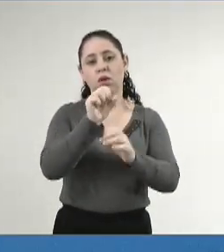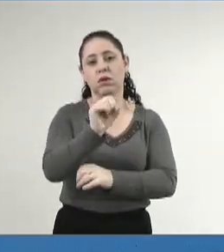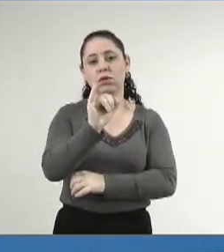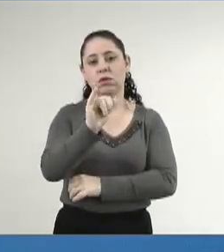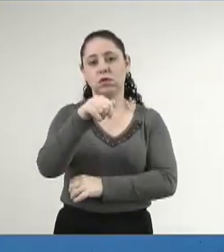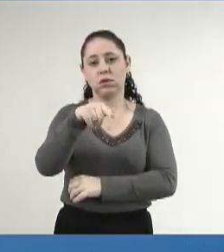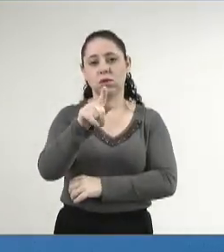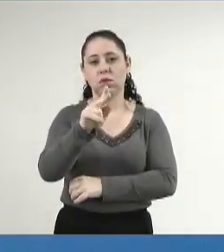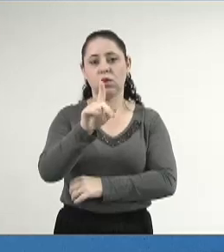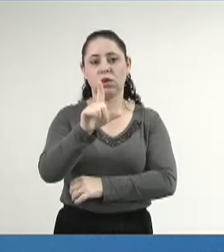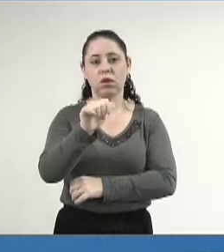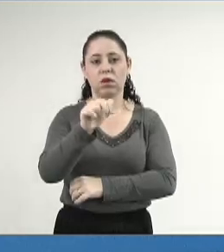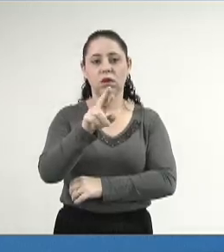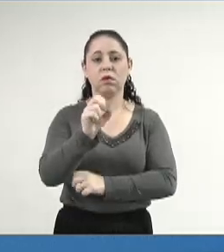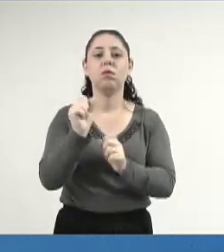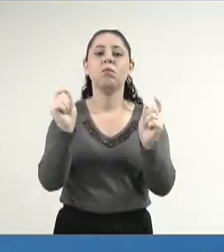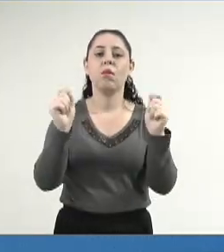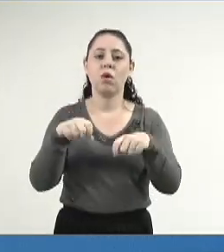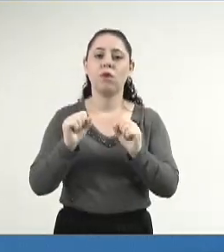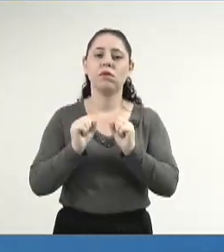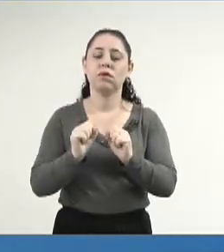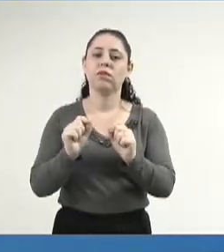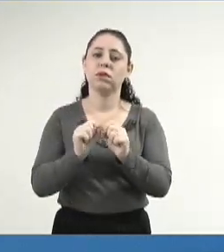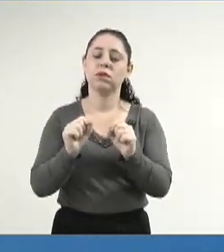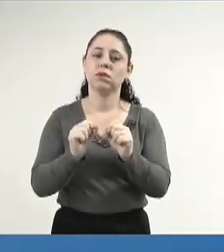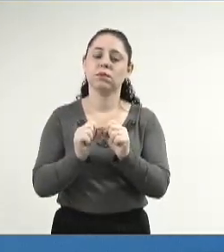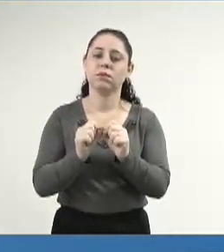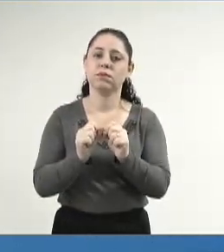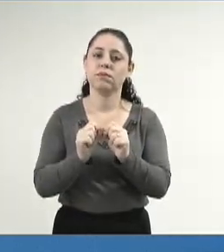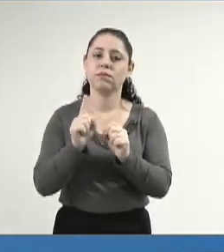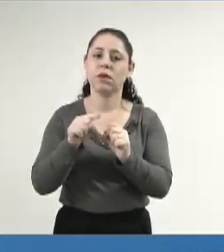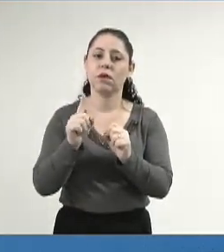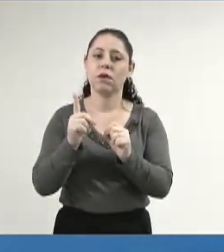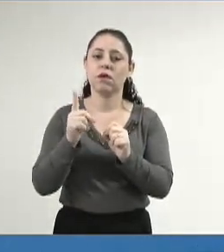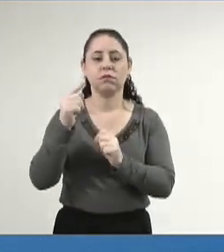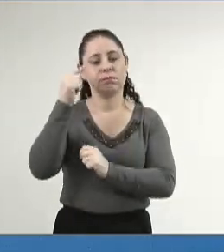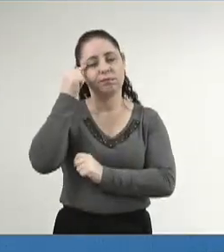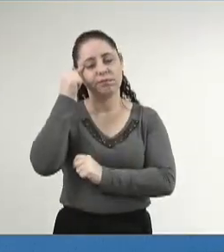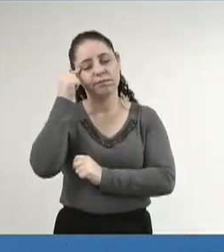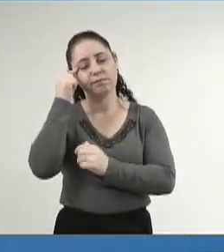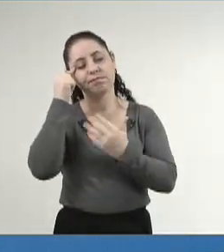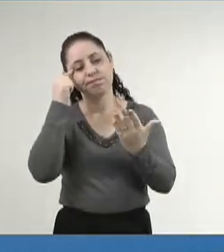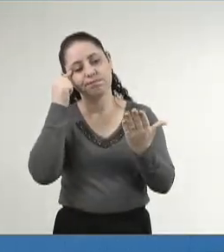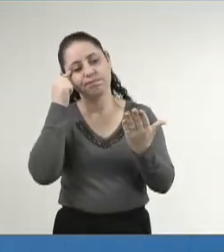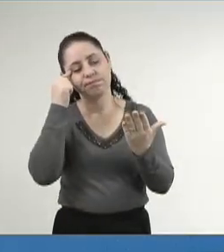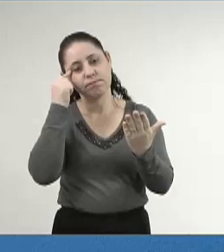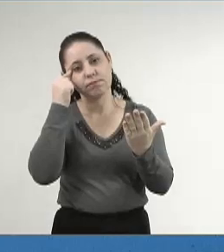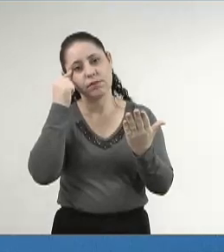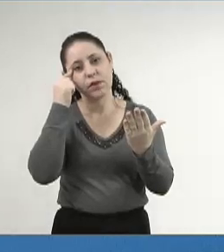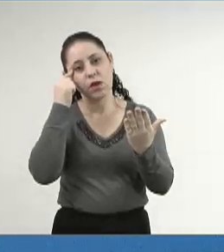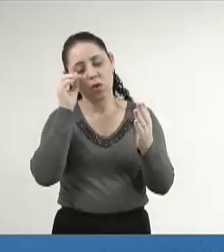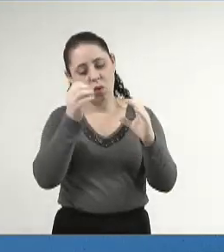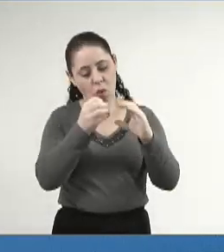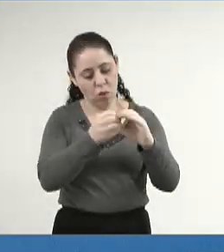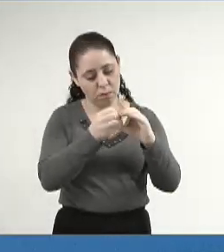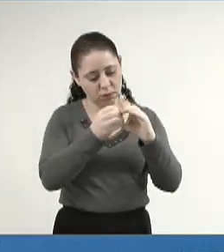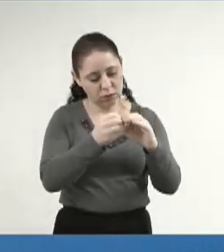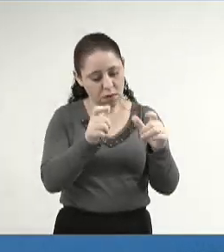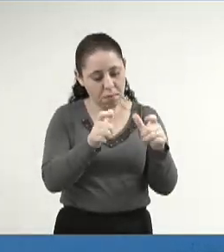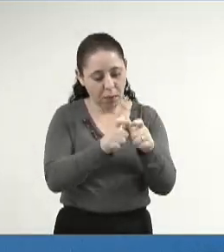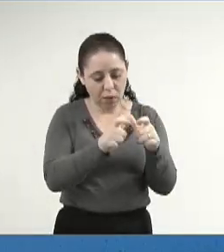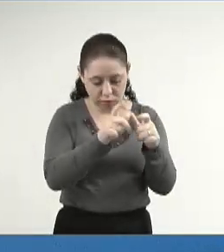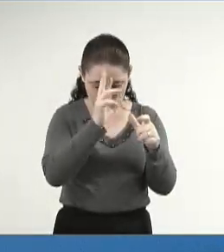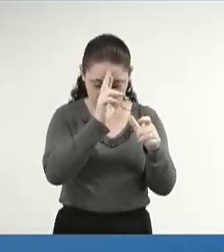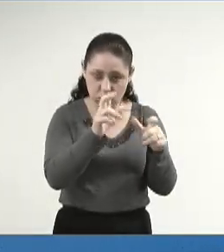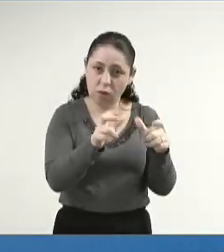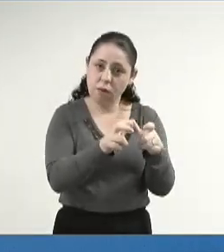de forma que nós possamos fazer com que, meu querido Rachoca, os pequenos produtores também possam se organizar e